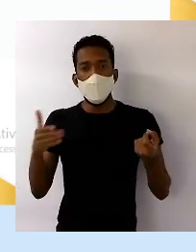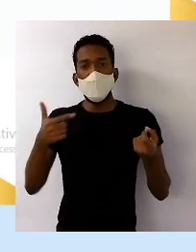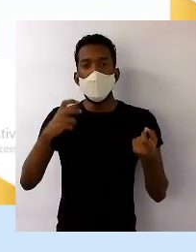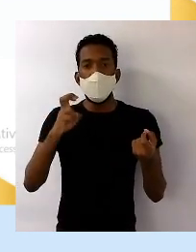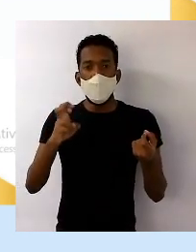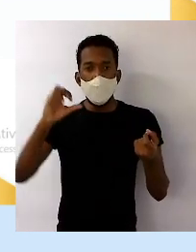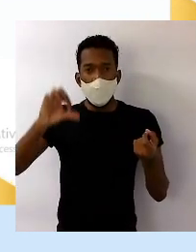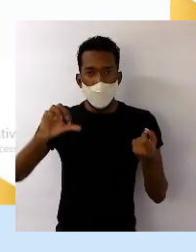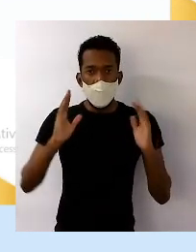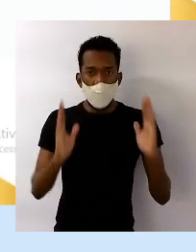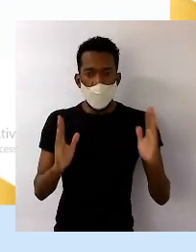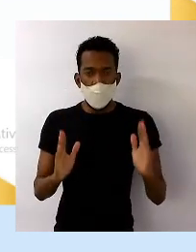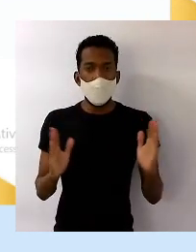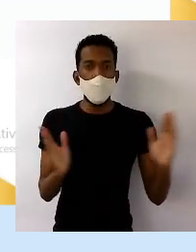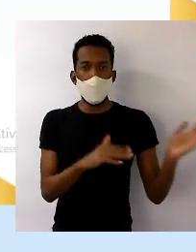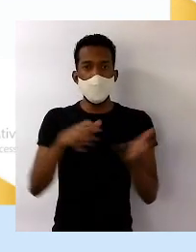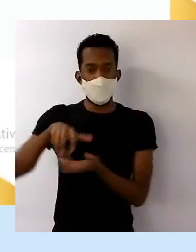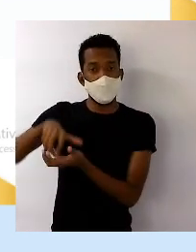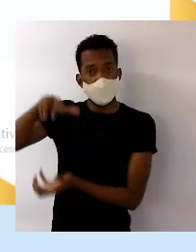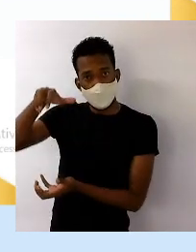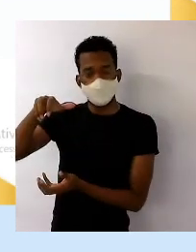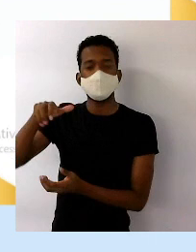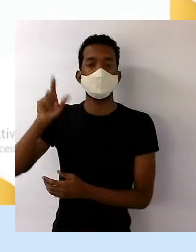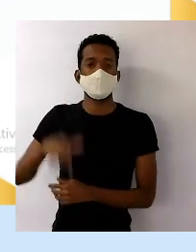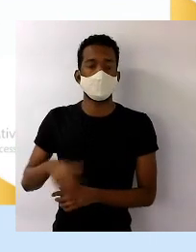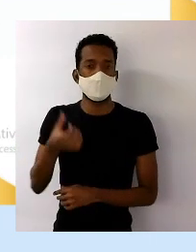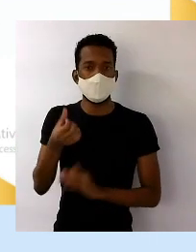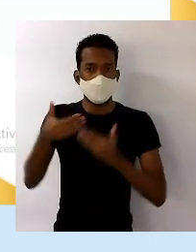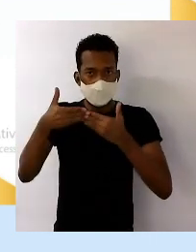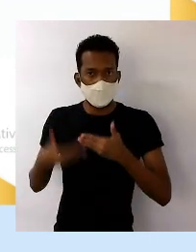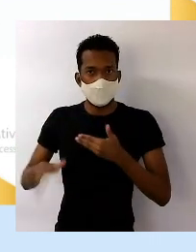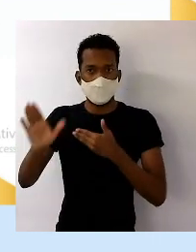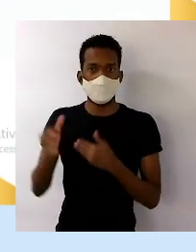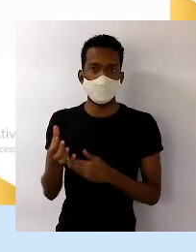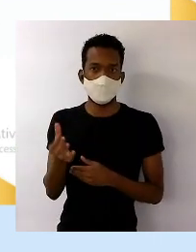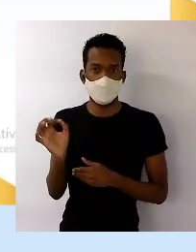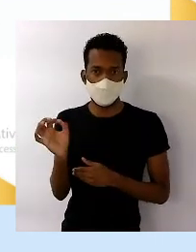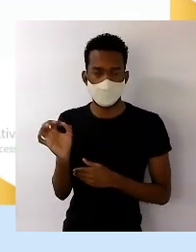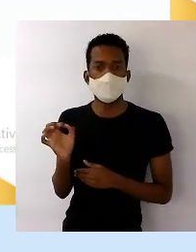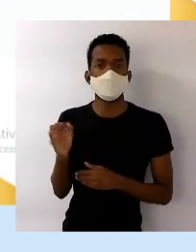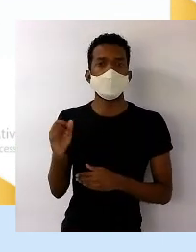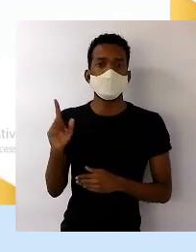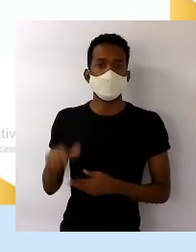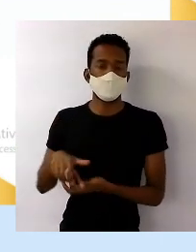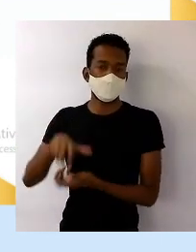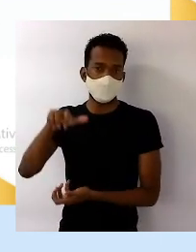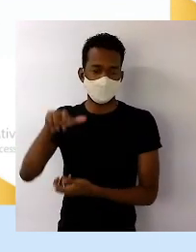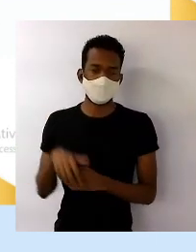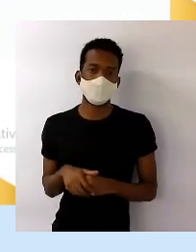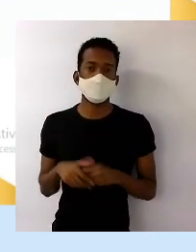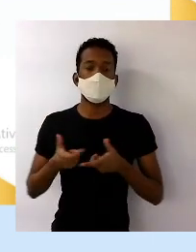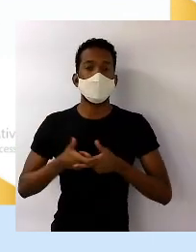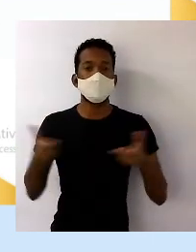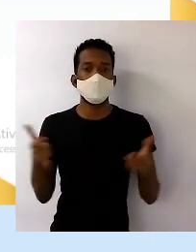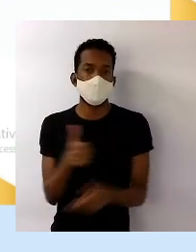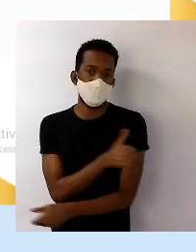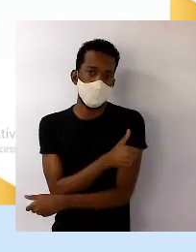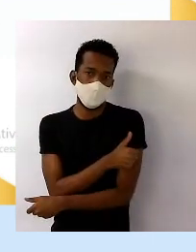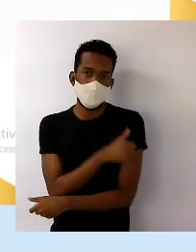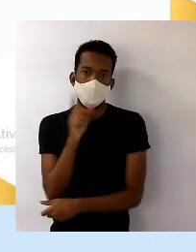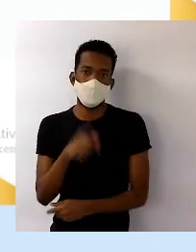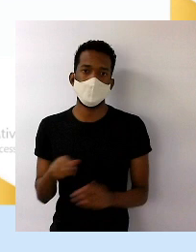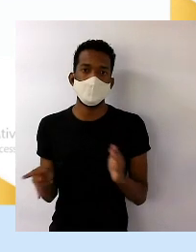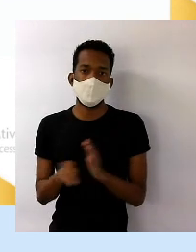e as idosas, que são a partir dos 60 anos. A maioria dos nossos alunos se encontram nessa